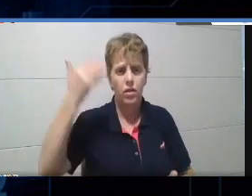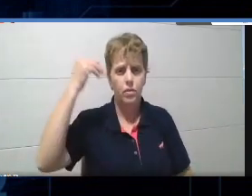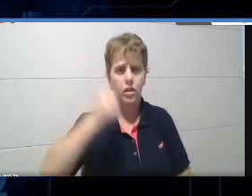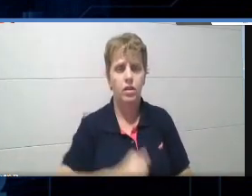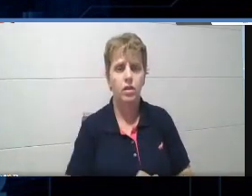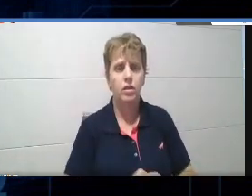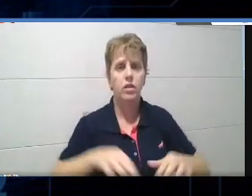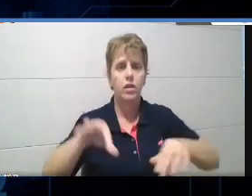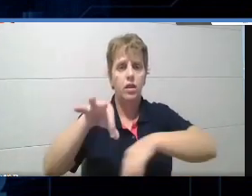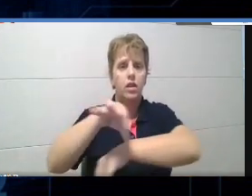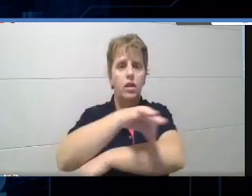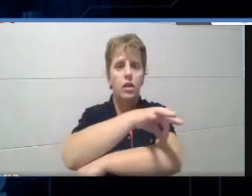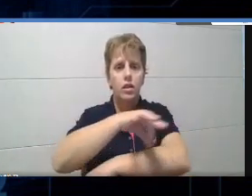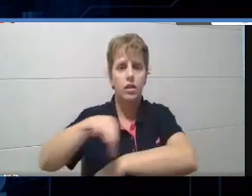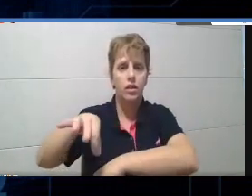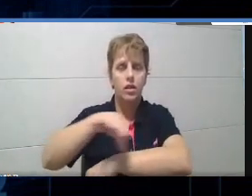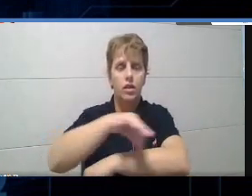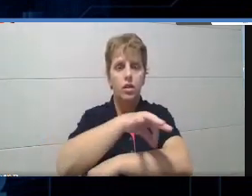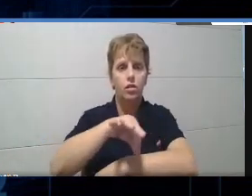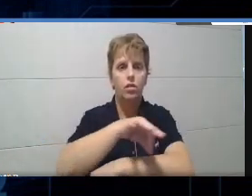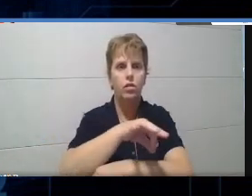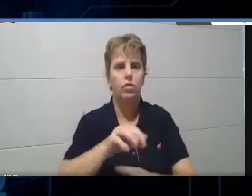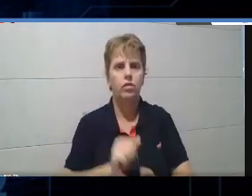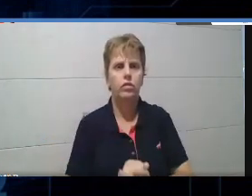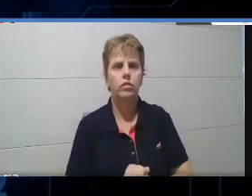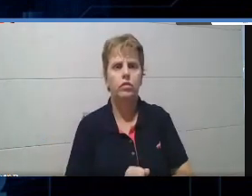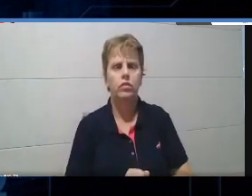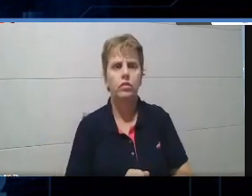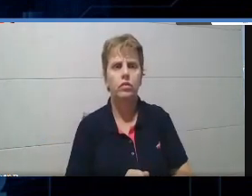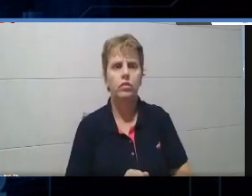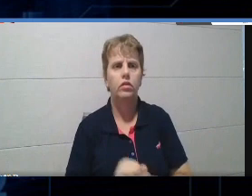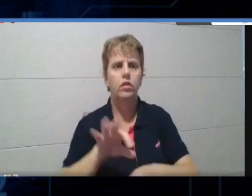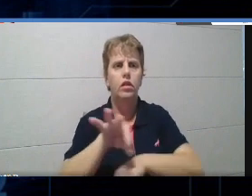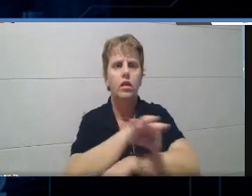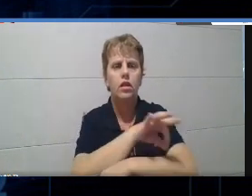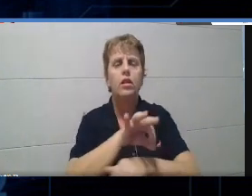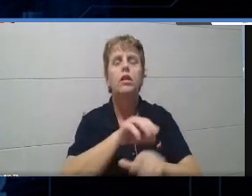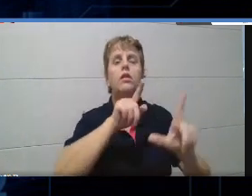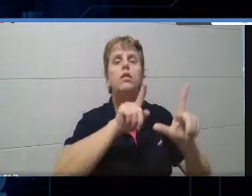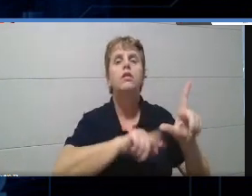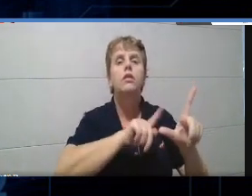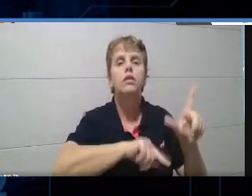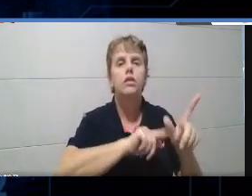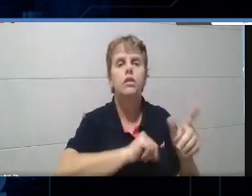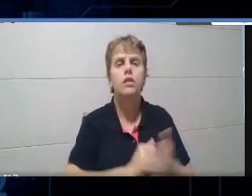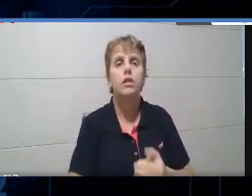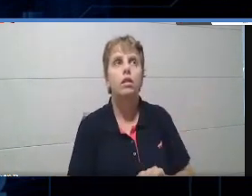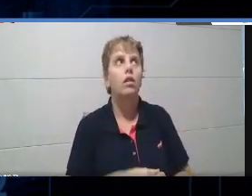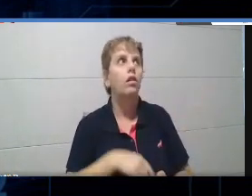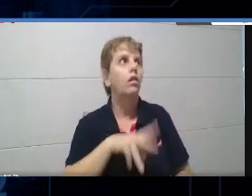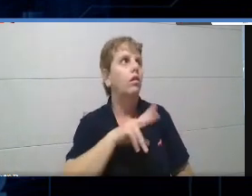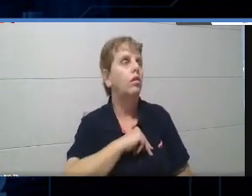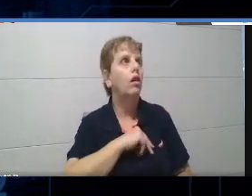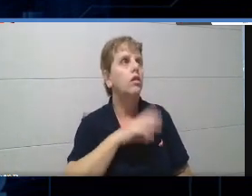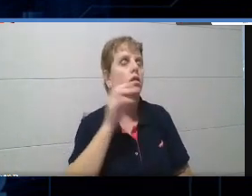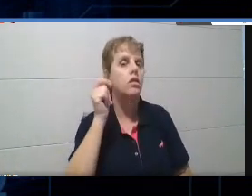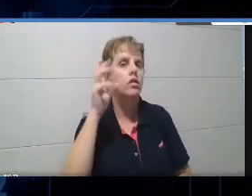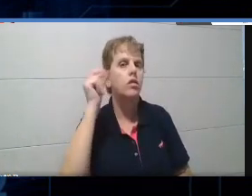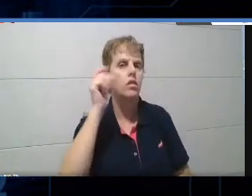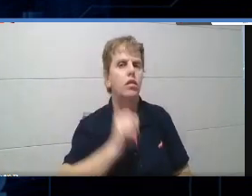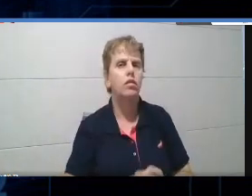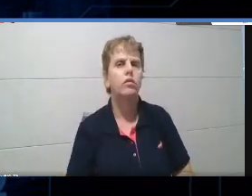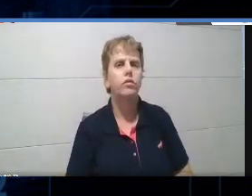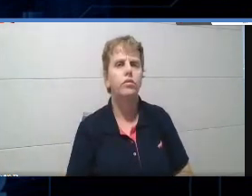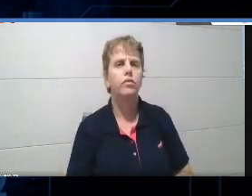aquelas réguas de letra, coloca aí no chat, quem é da época de régua de letra, gente? Que absurdo, né, que a gente fazia